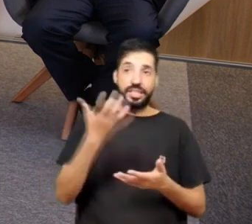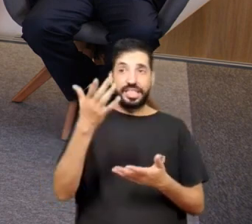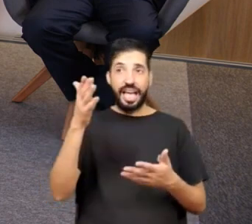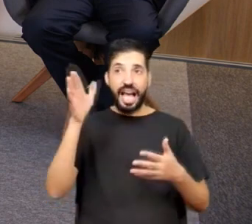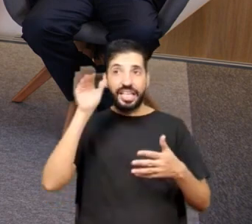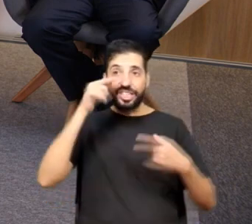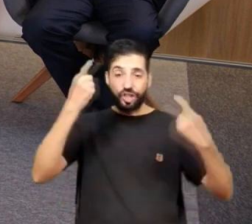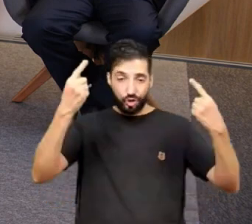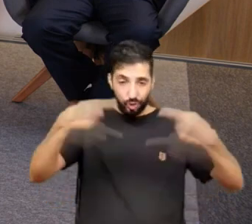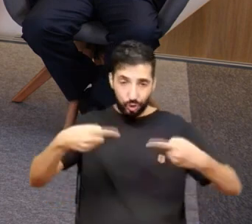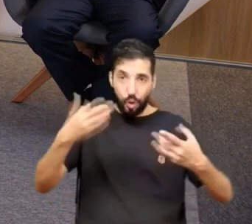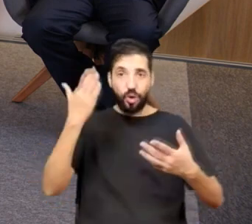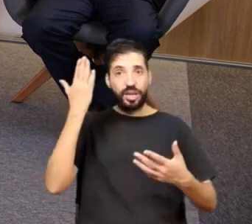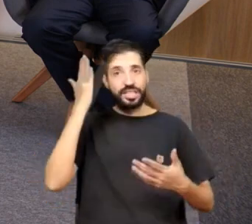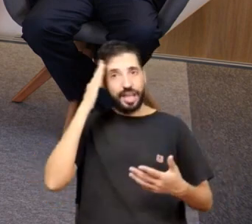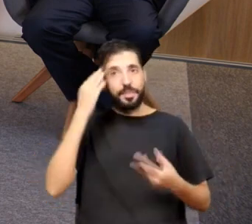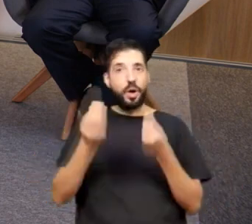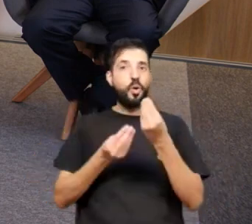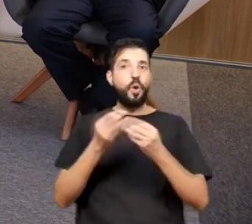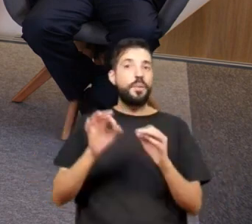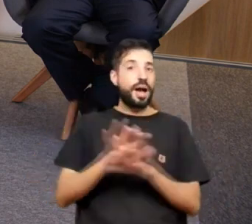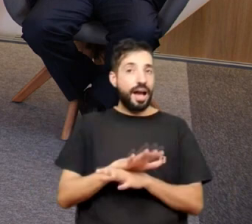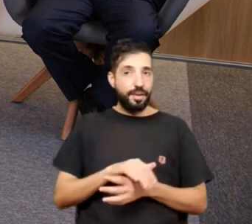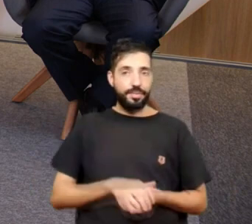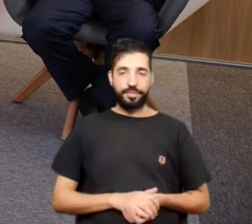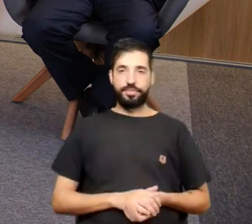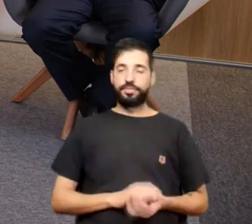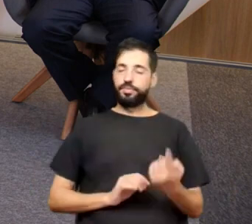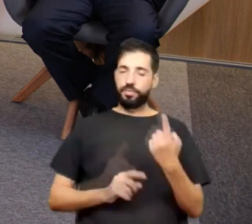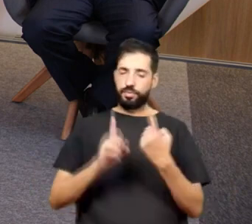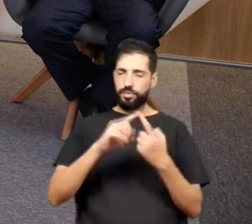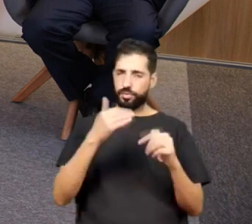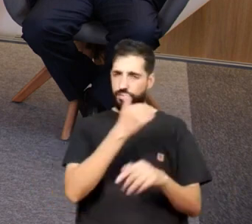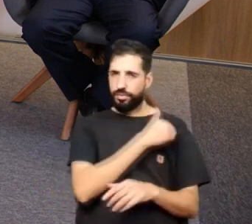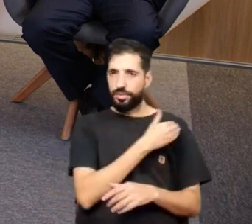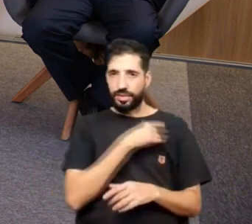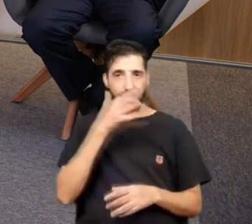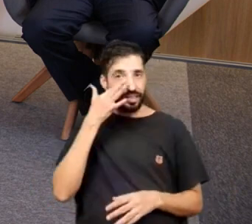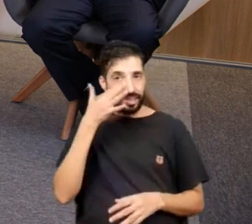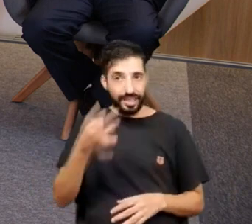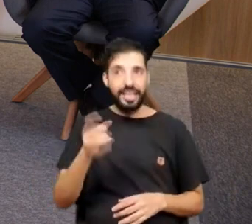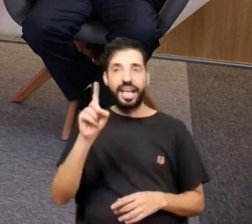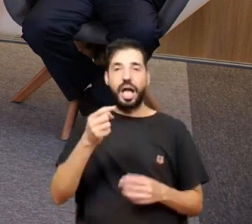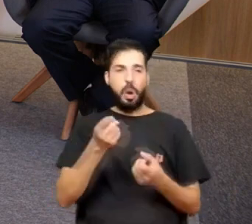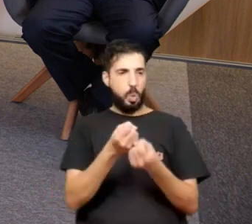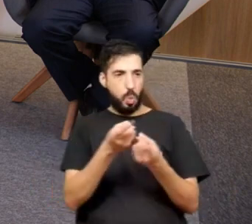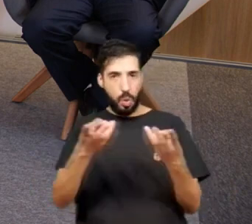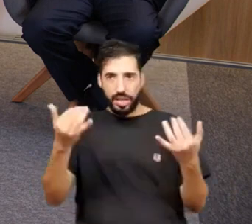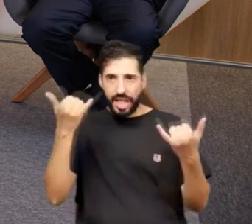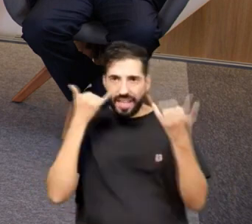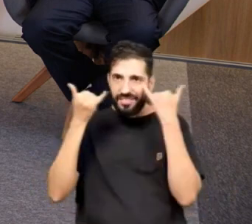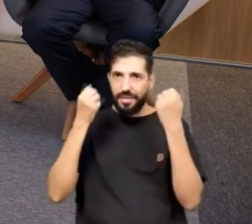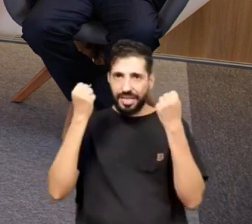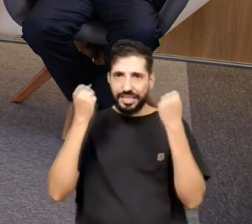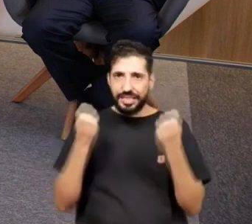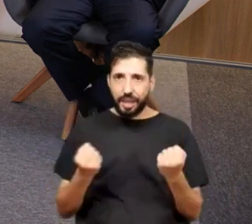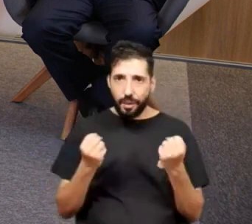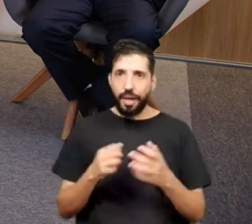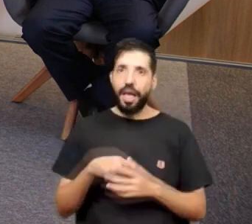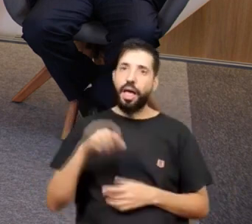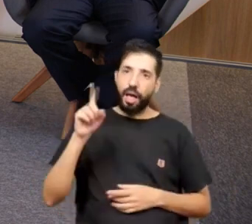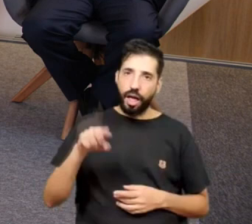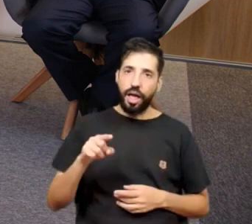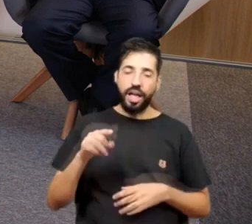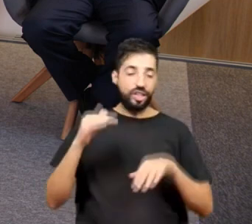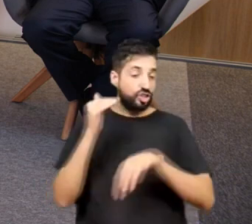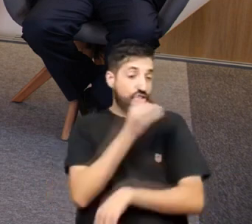Então, uma forma de chamar atenção na rede social com essa quantidade de informação é chamar a